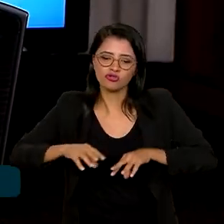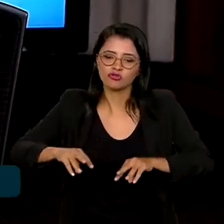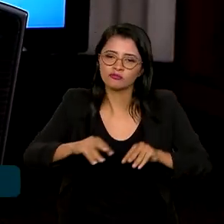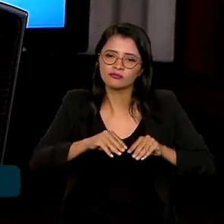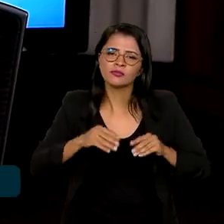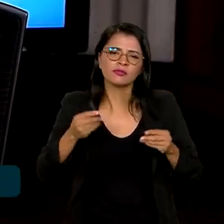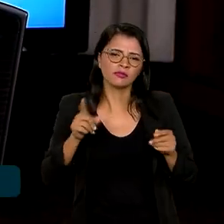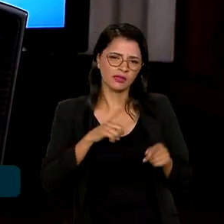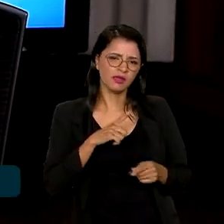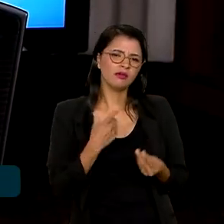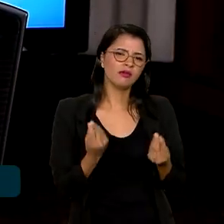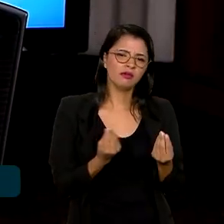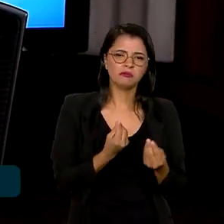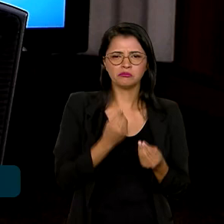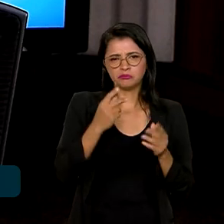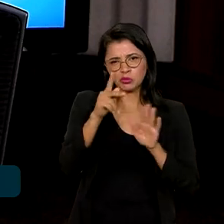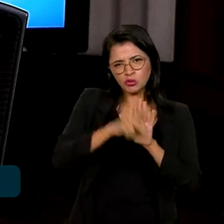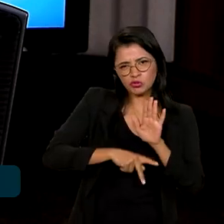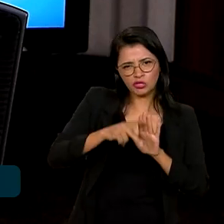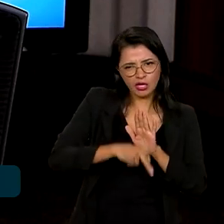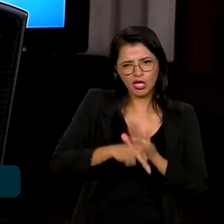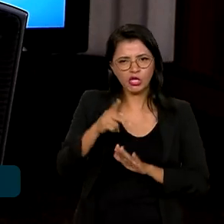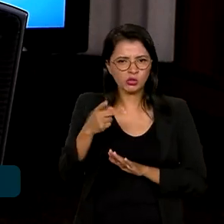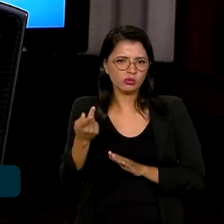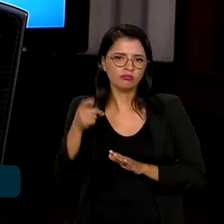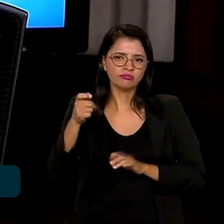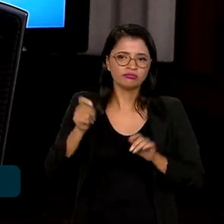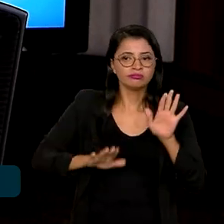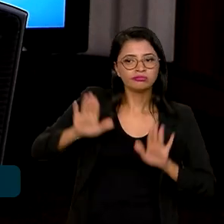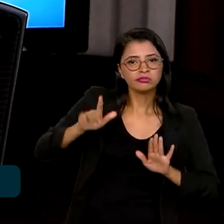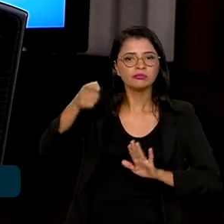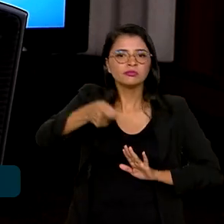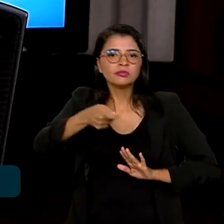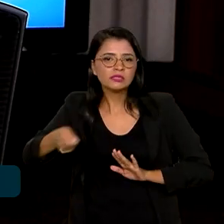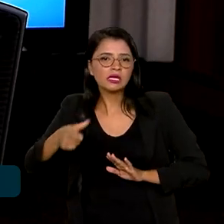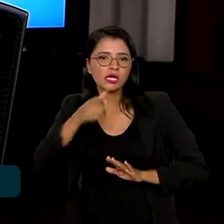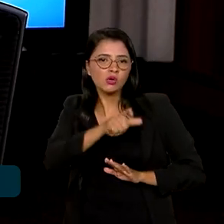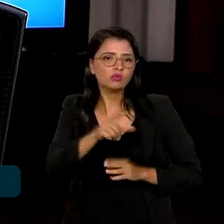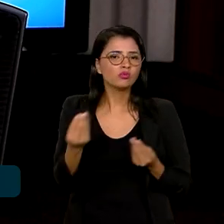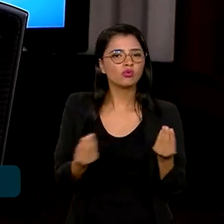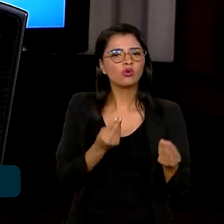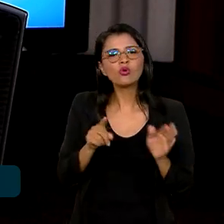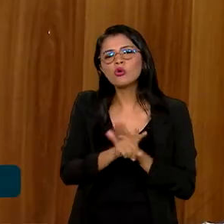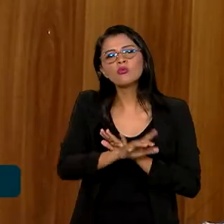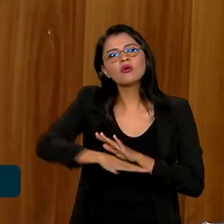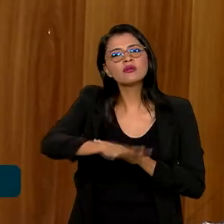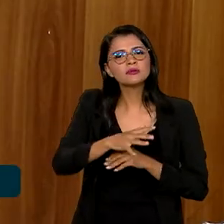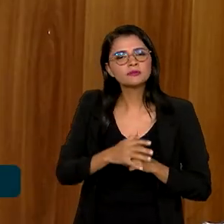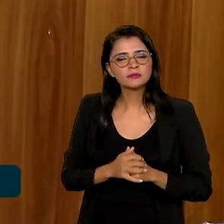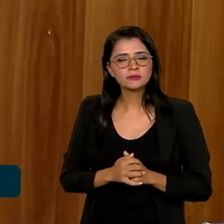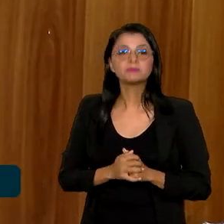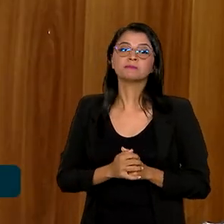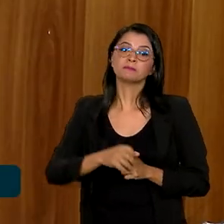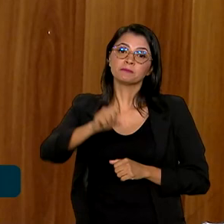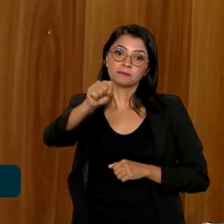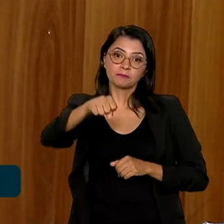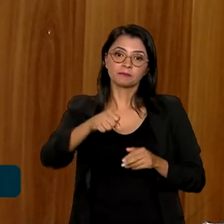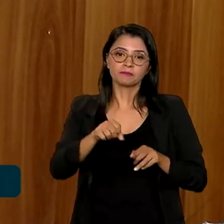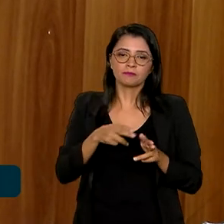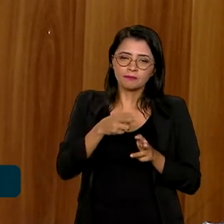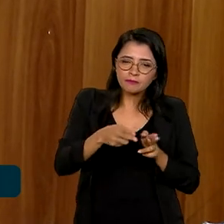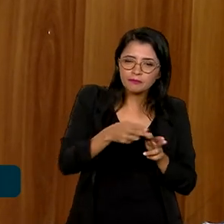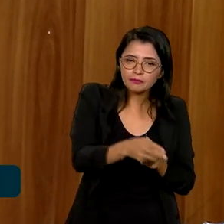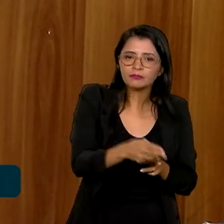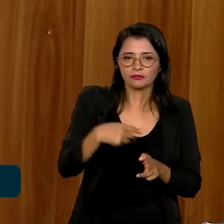Existe também algum projeto de concessão de ferrovias em andamento? Como é que está essa área? Sim, a ferrovia é algo que a gente